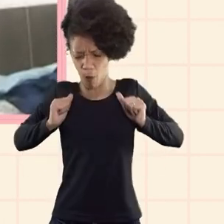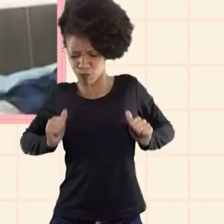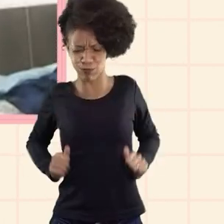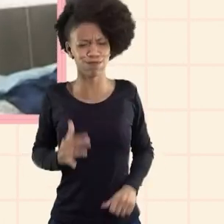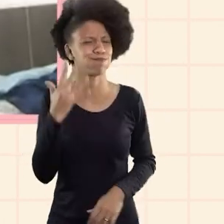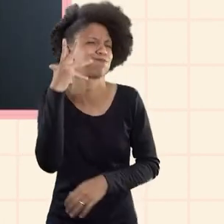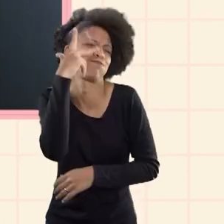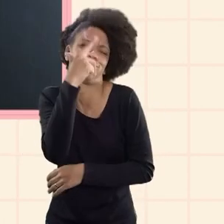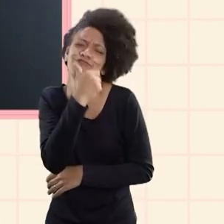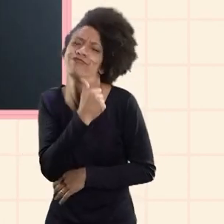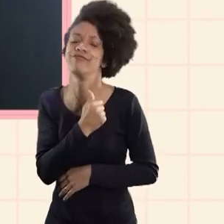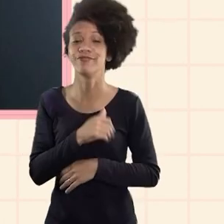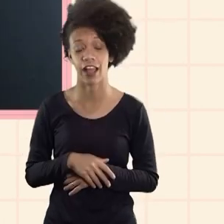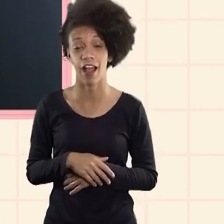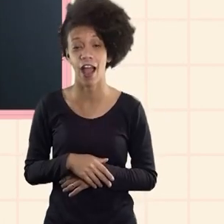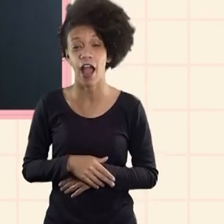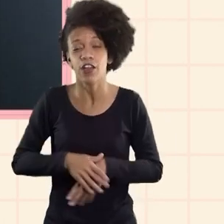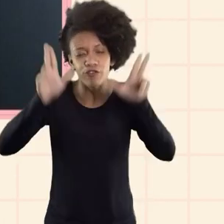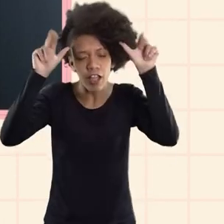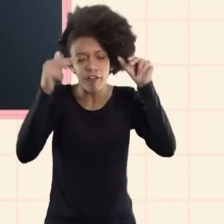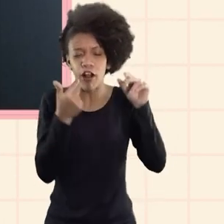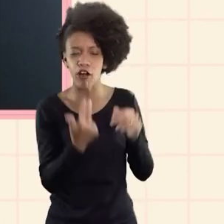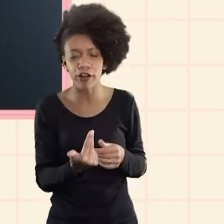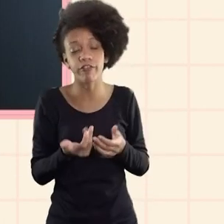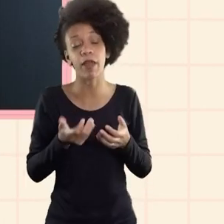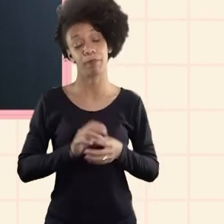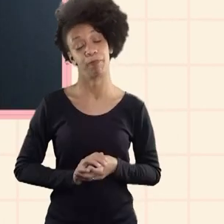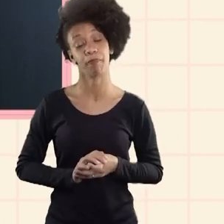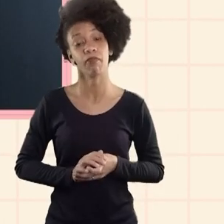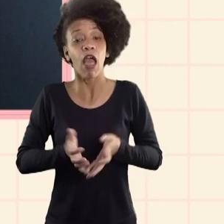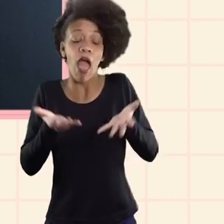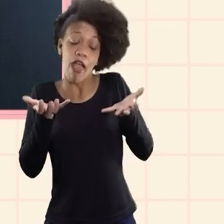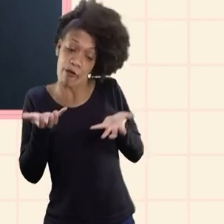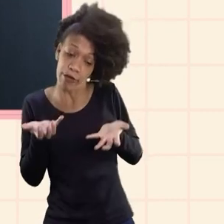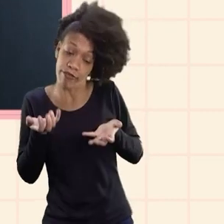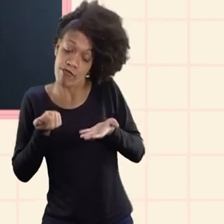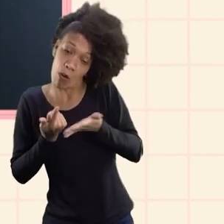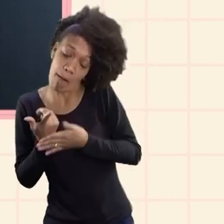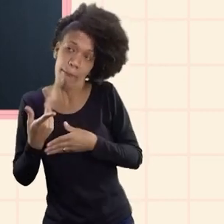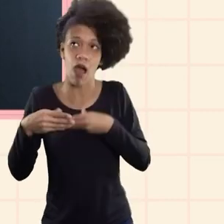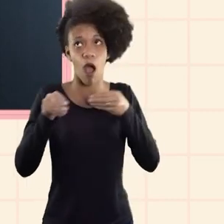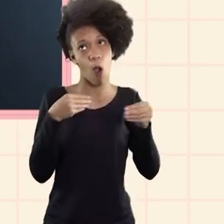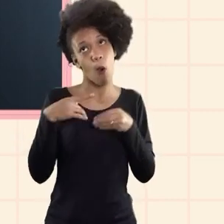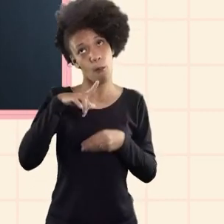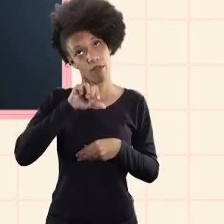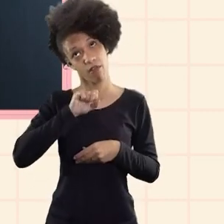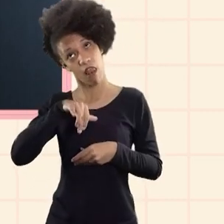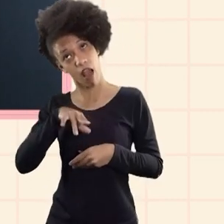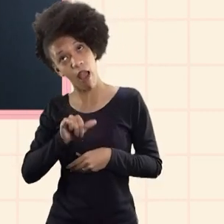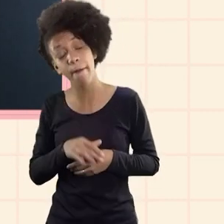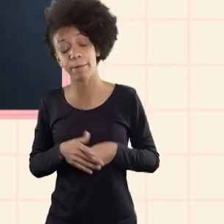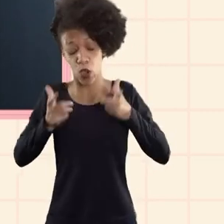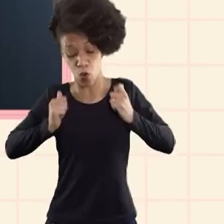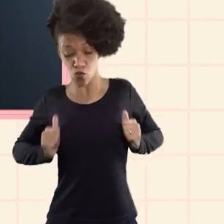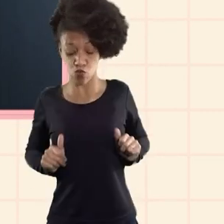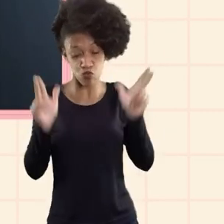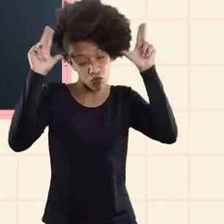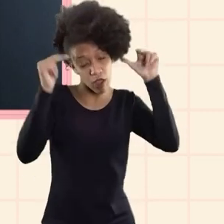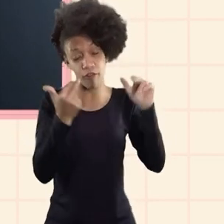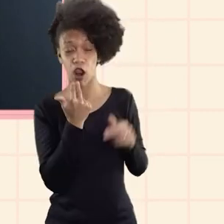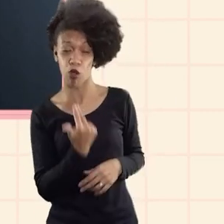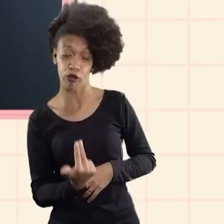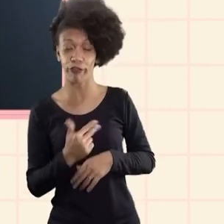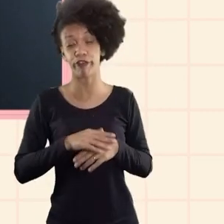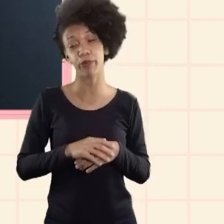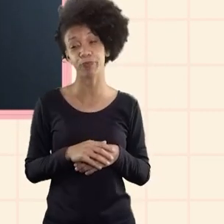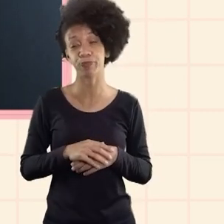bonito eu já quis comprar uma slime na internet eu já quis comprar um pijama de unicórnio